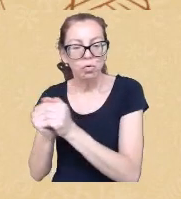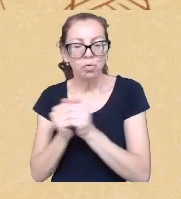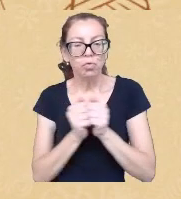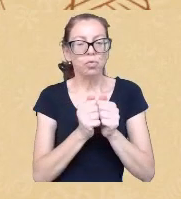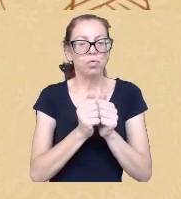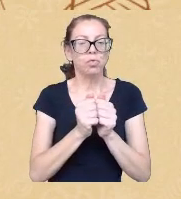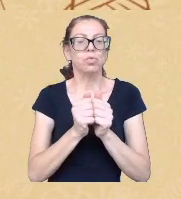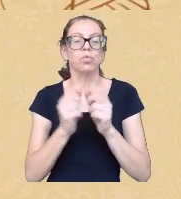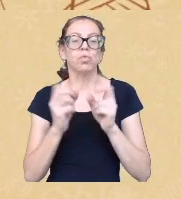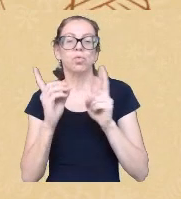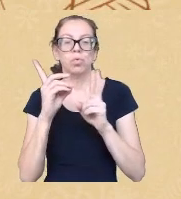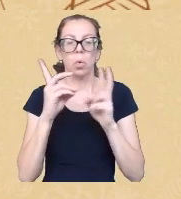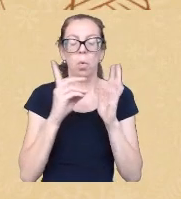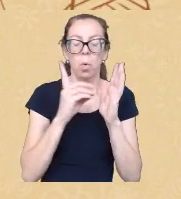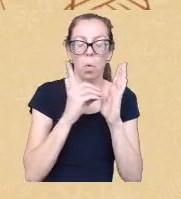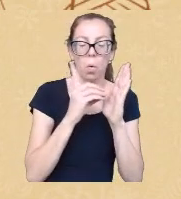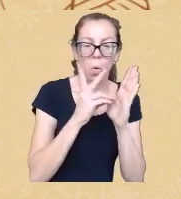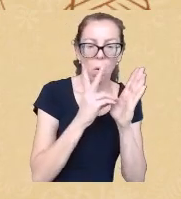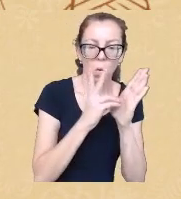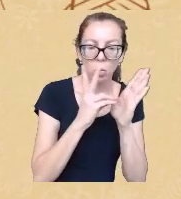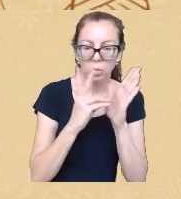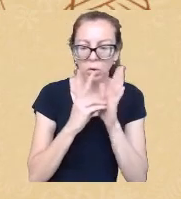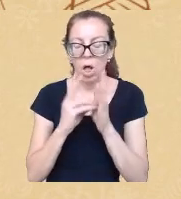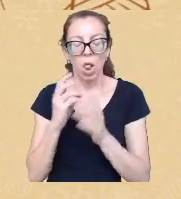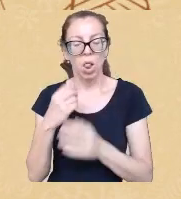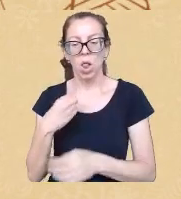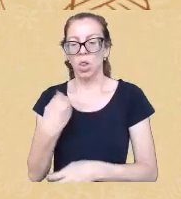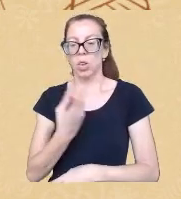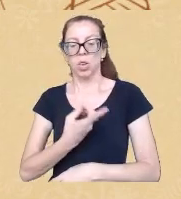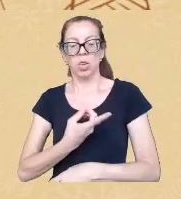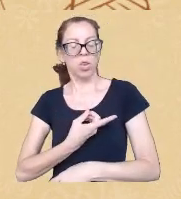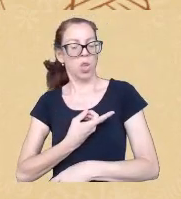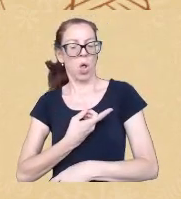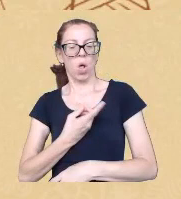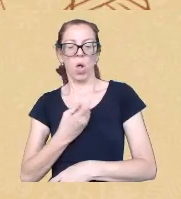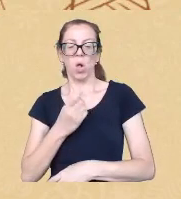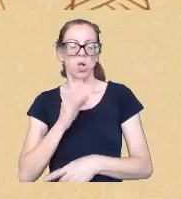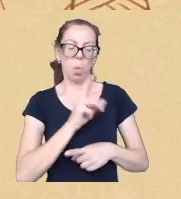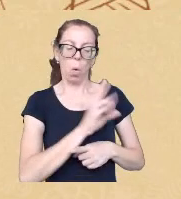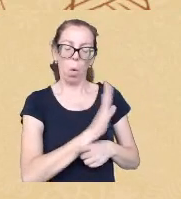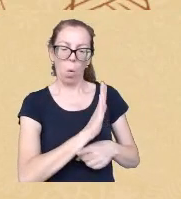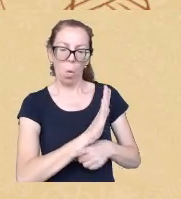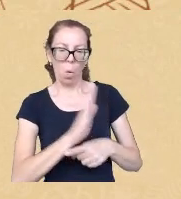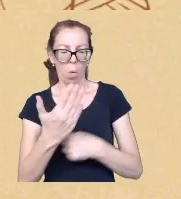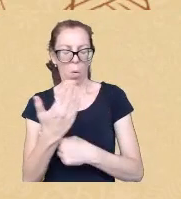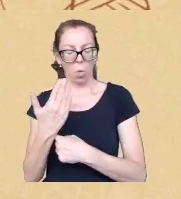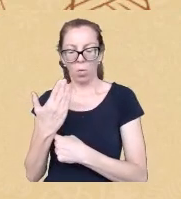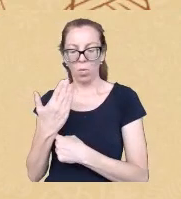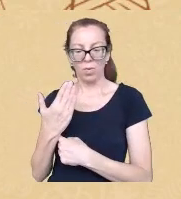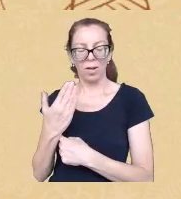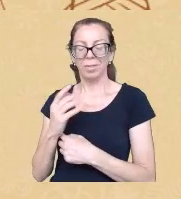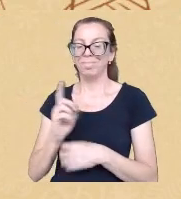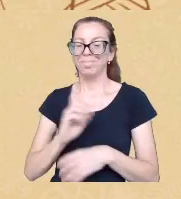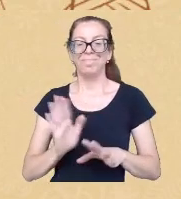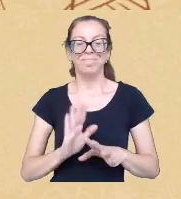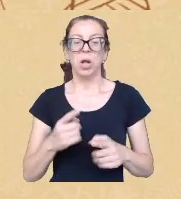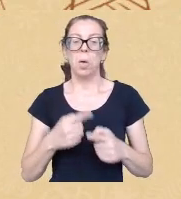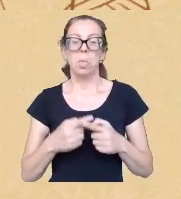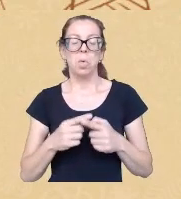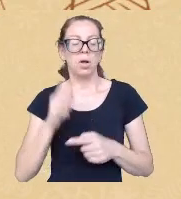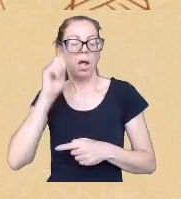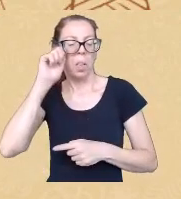olhadas nós não não somos acolhidas porque mulher negra é resistente à dor mulher